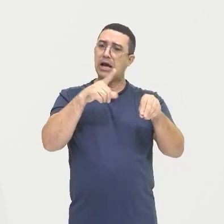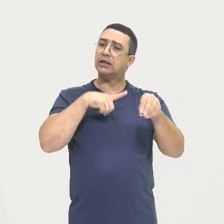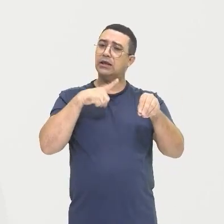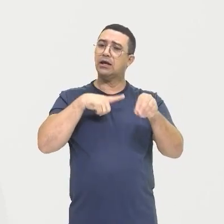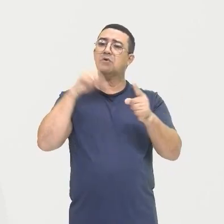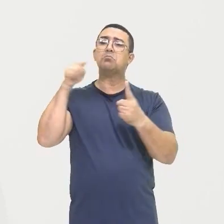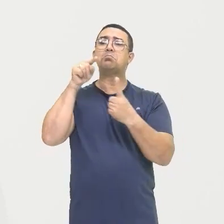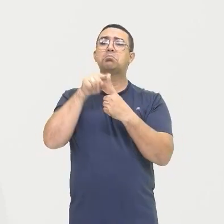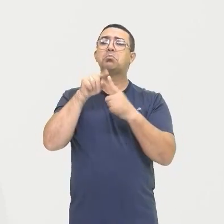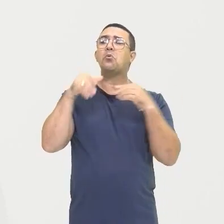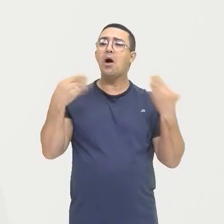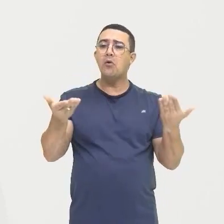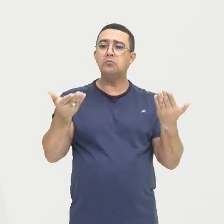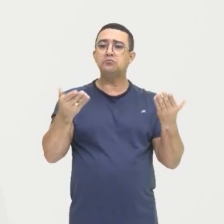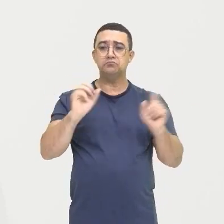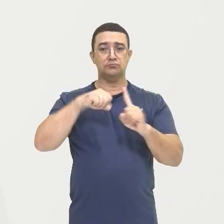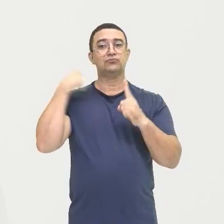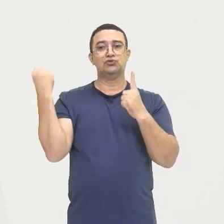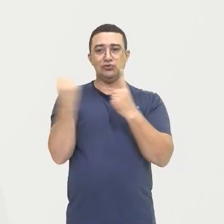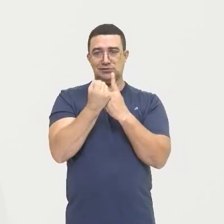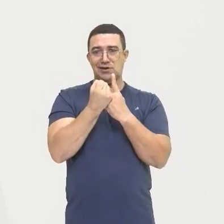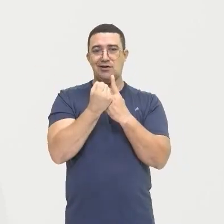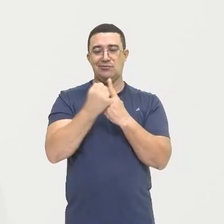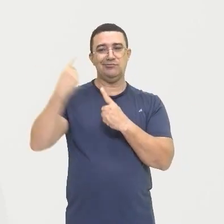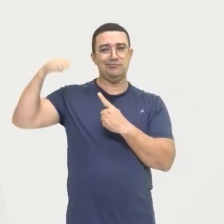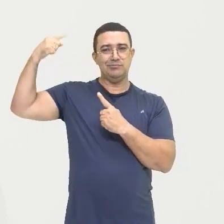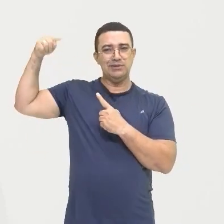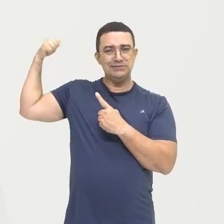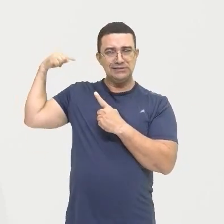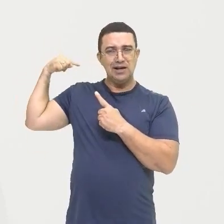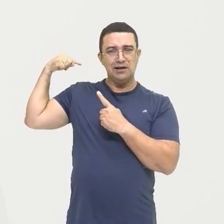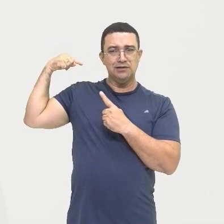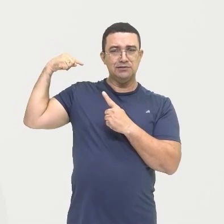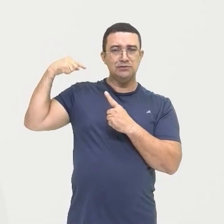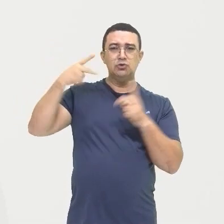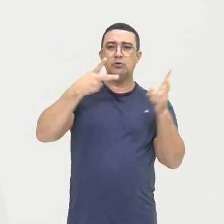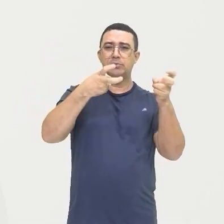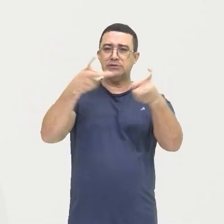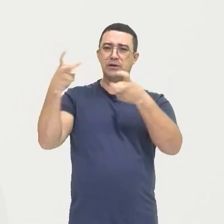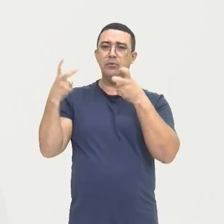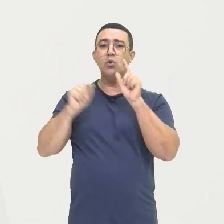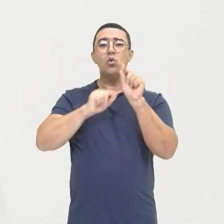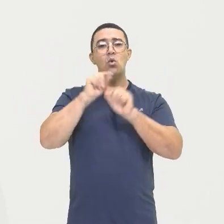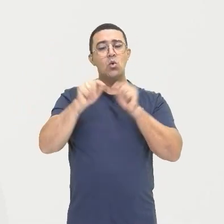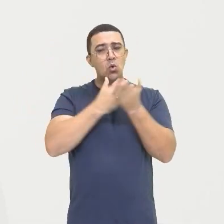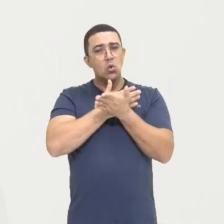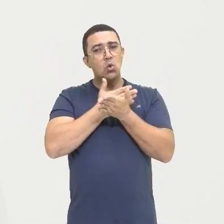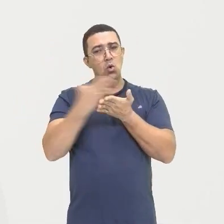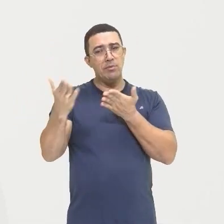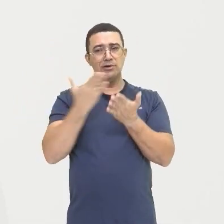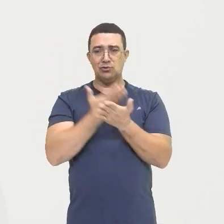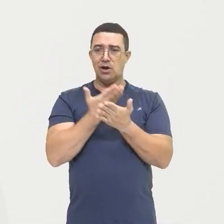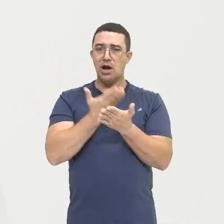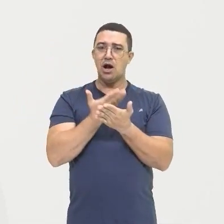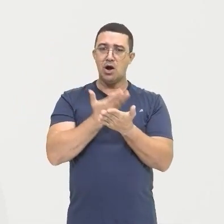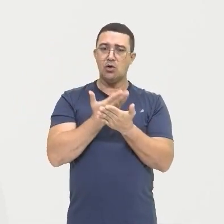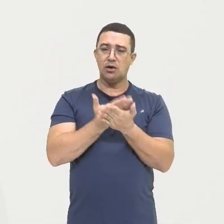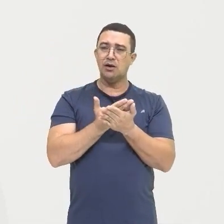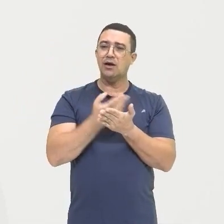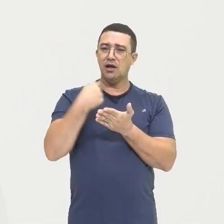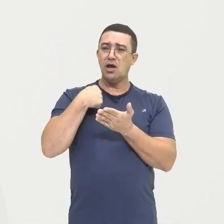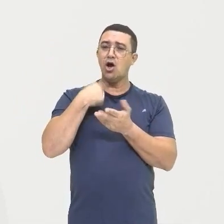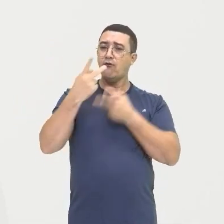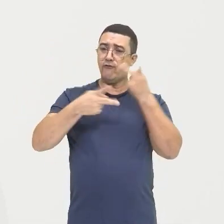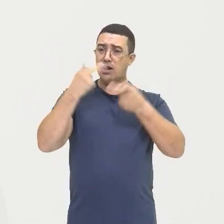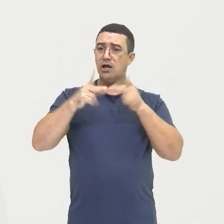já observou Isso desde o período Lá do A gente observou Lá no início Da aula Que eu falei Da colonização